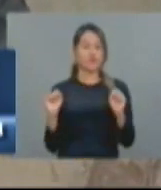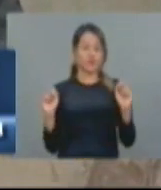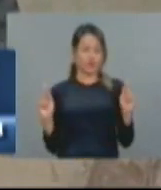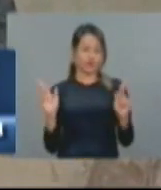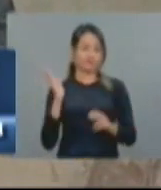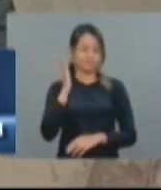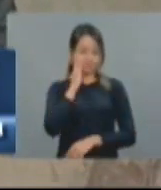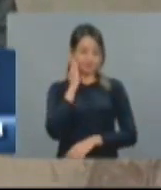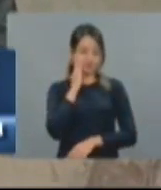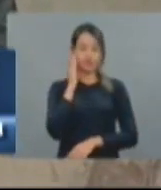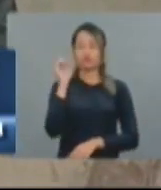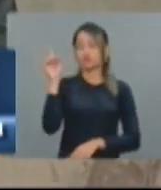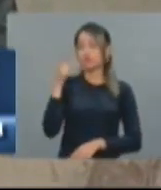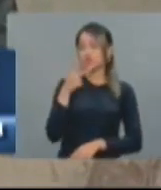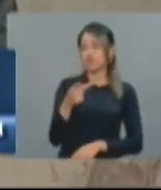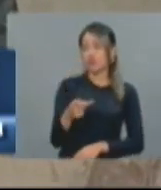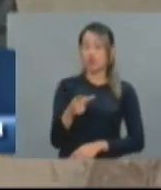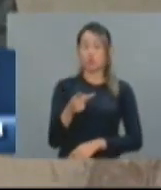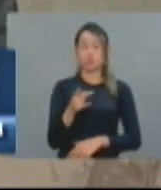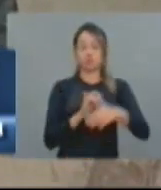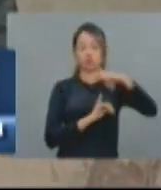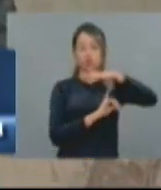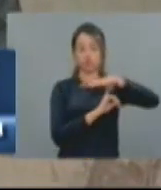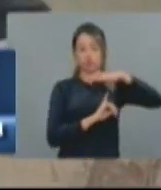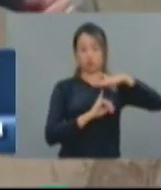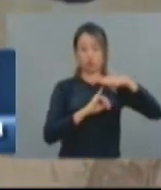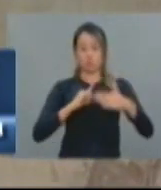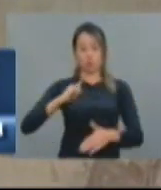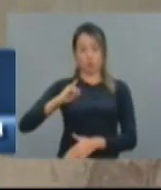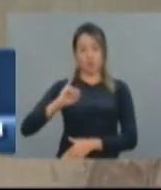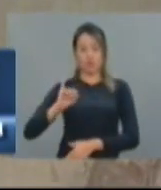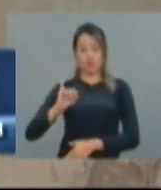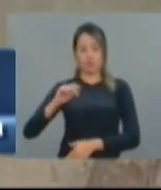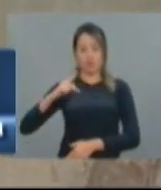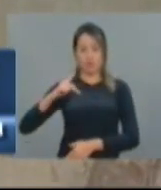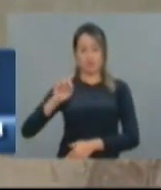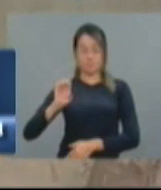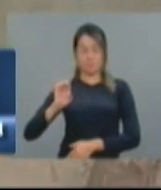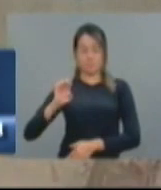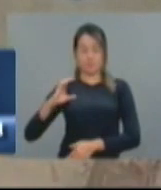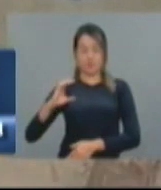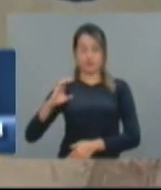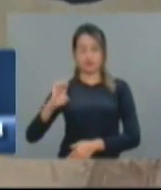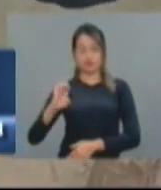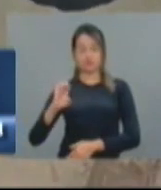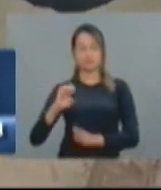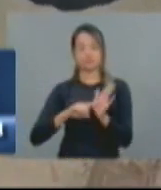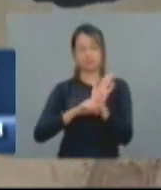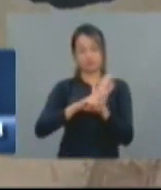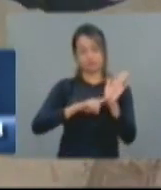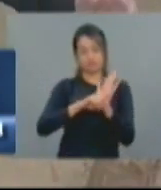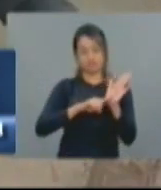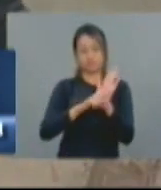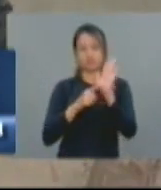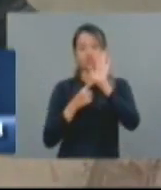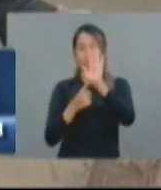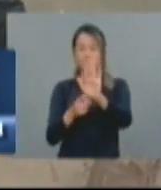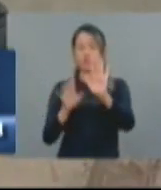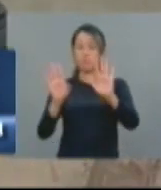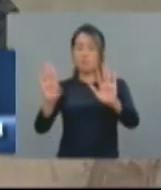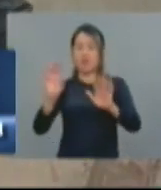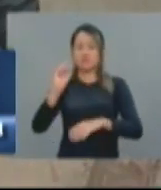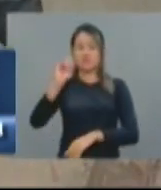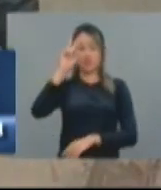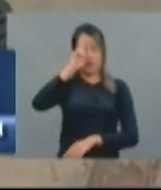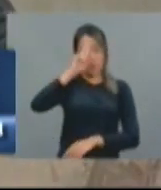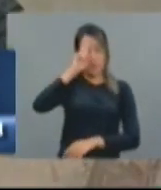IPES, que V. Excelência conhece bastante, publicou. O segundo trimestre do ano passado, se nós nos recordarmos aqui, deputado